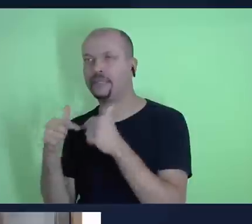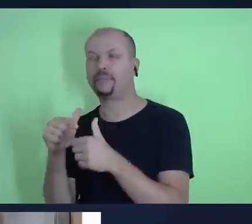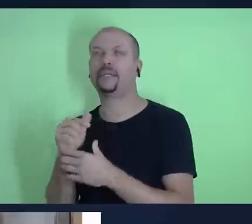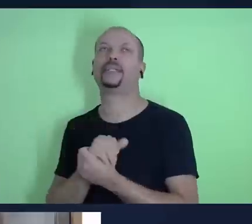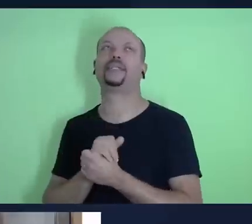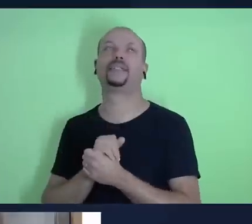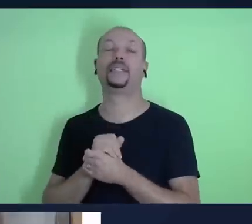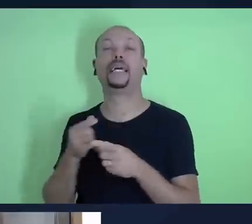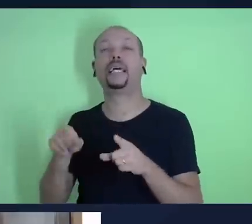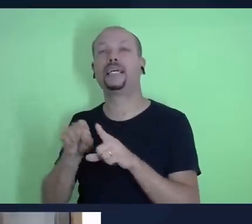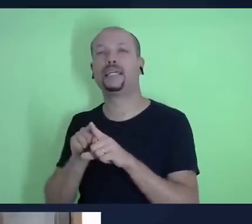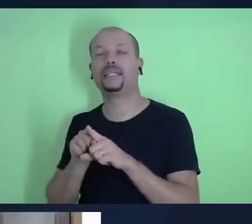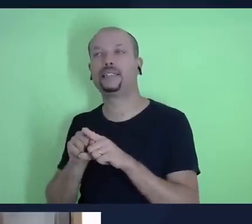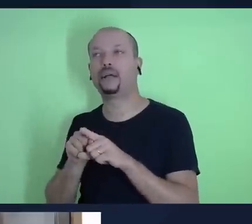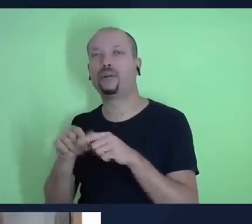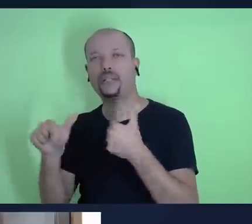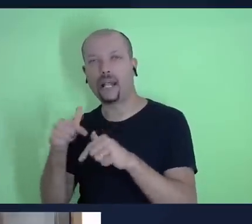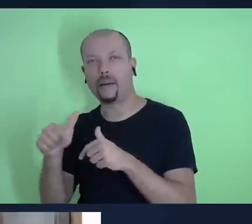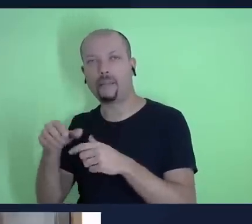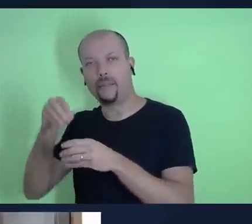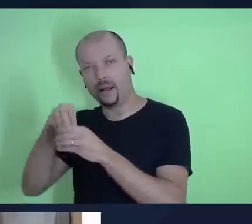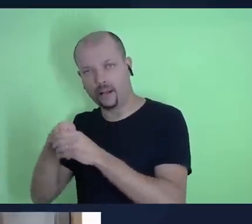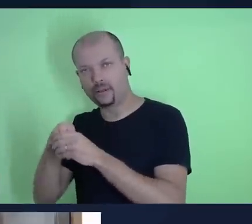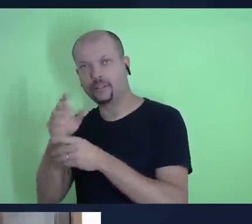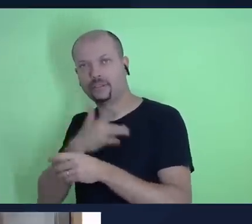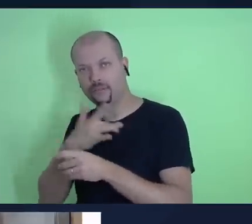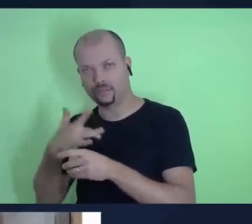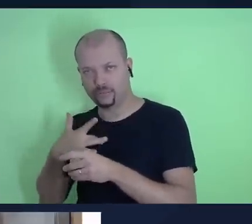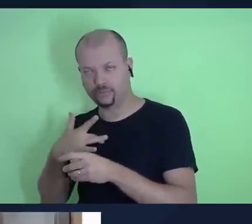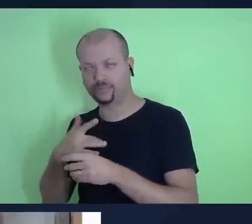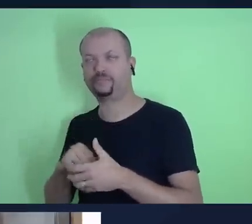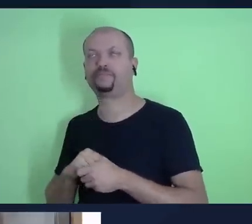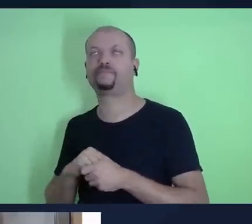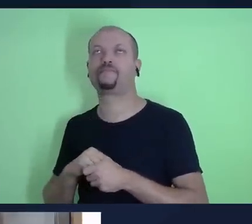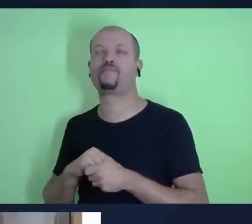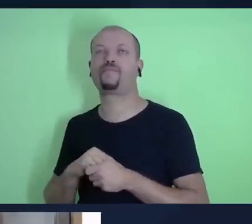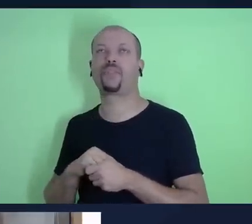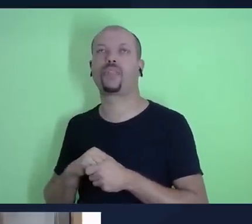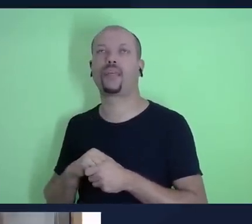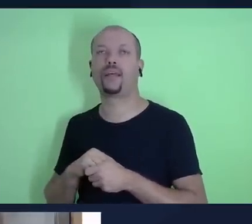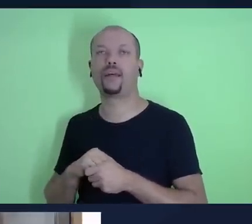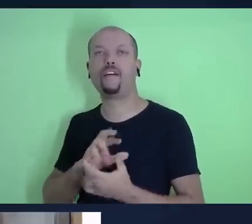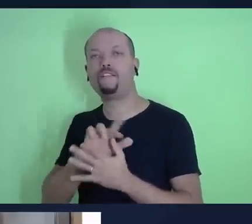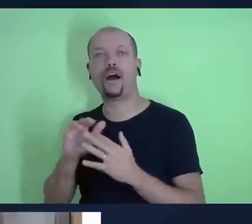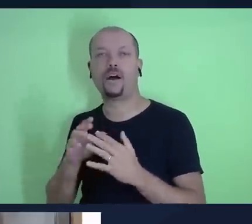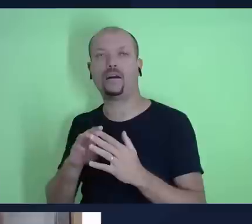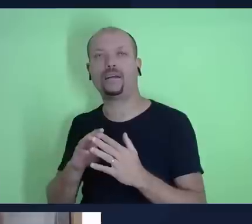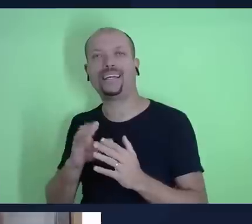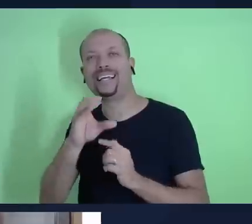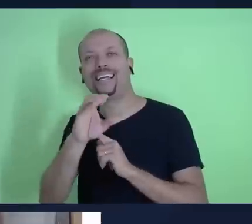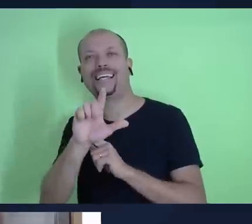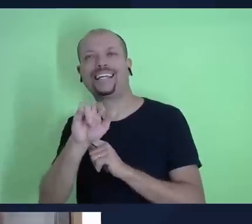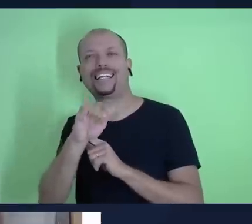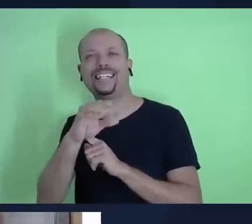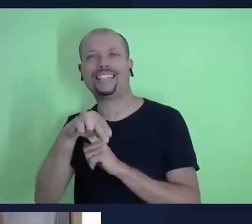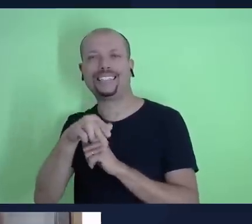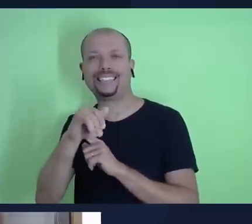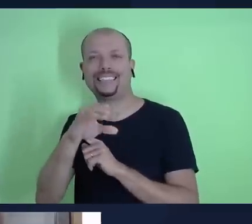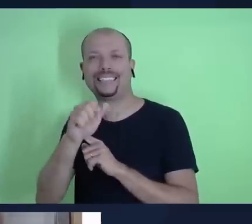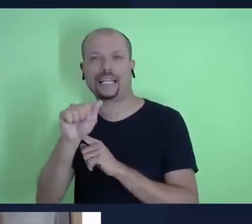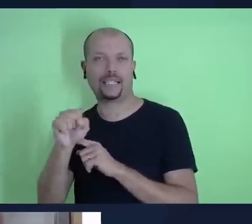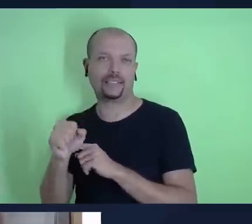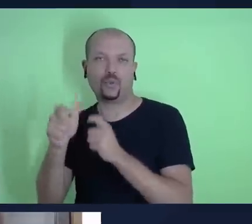serviço em uma instituição de saúde as instituições as clínicas de saúde elas em geral